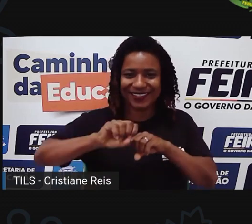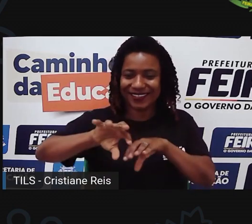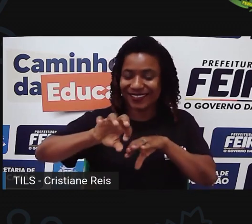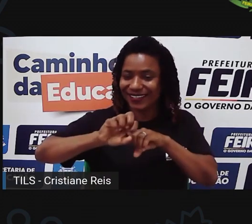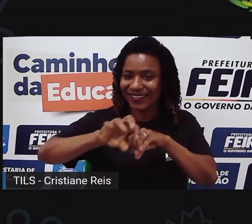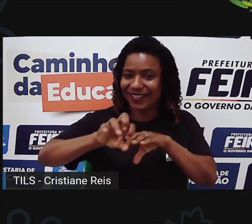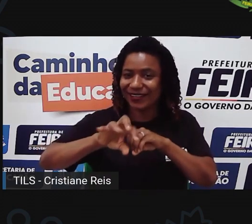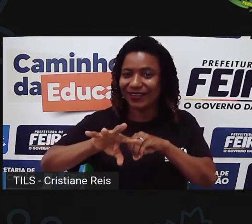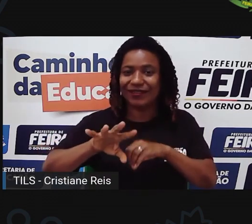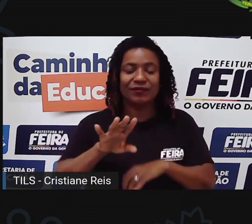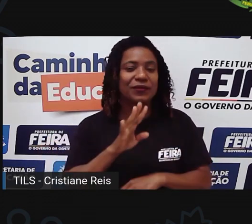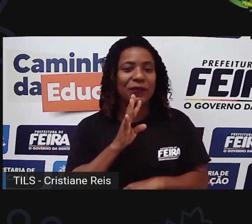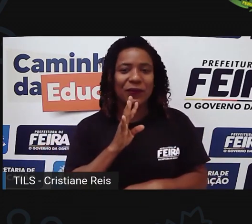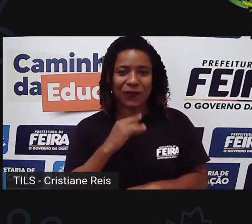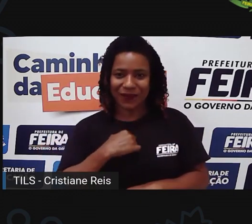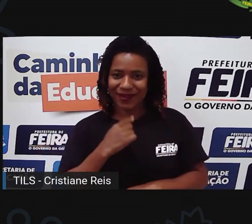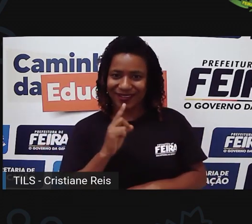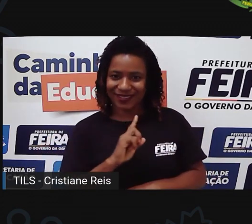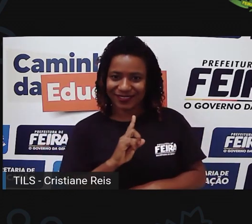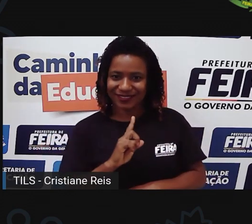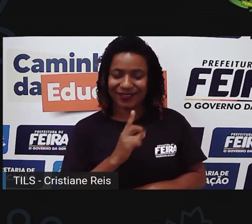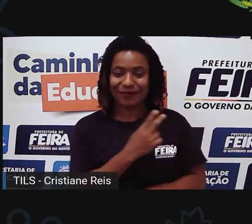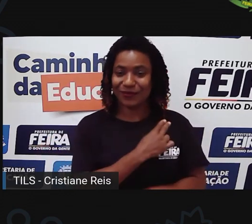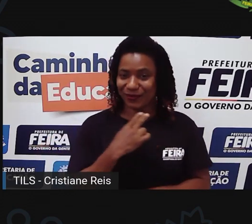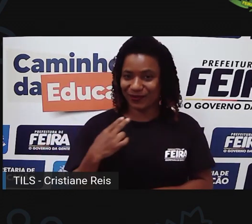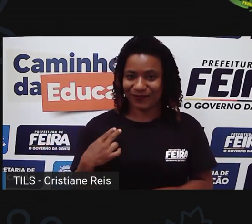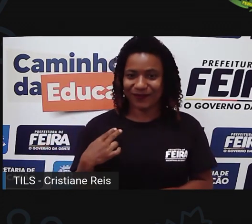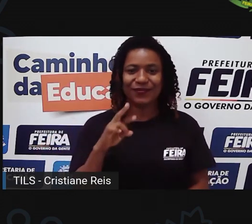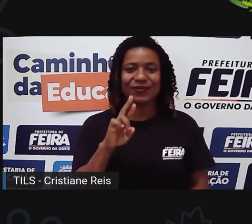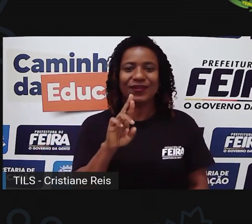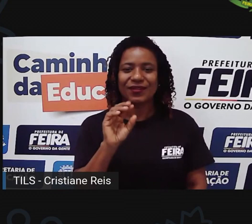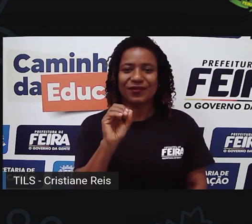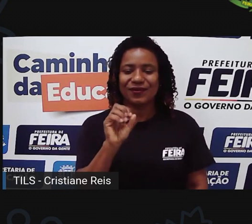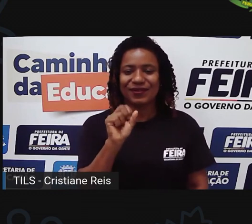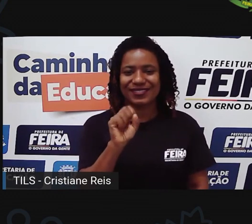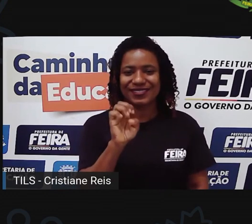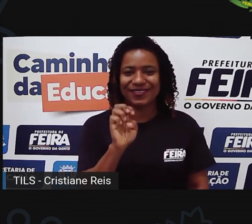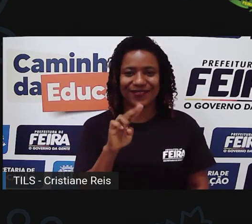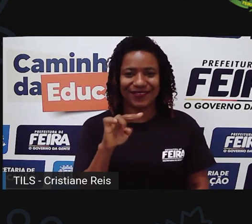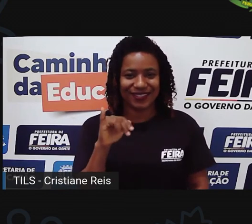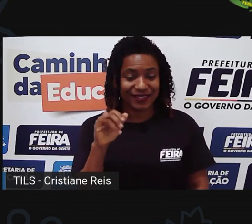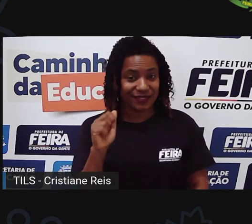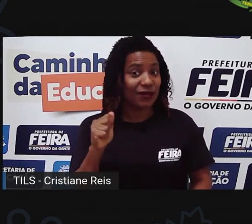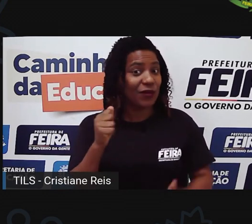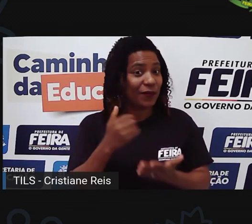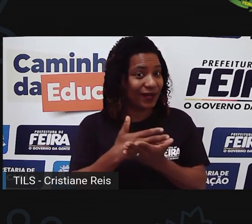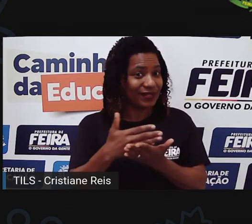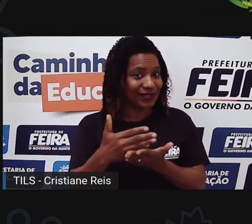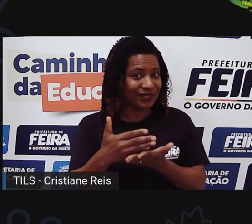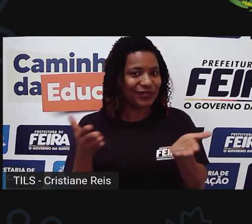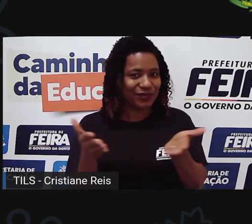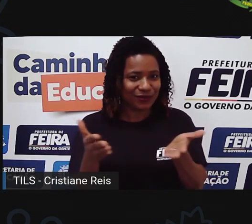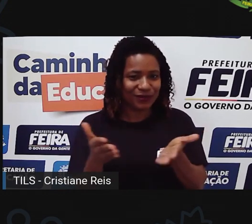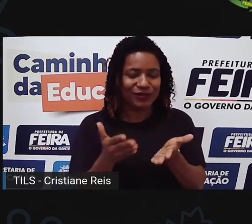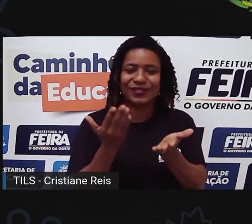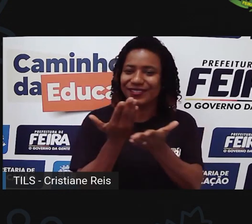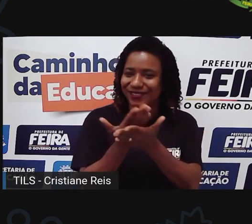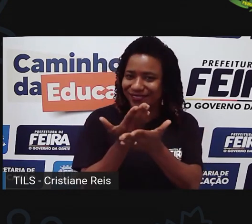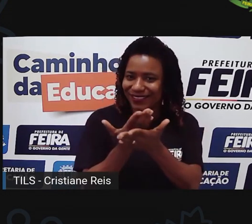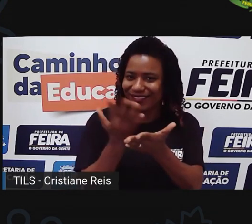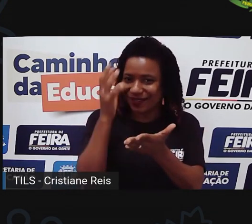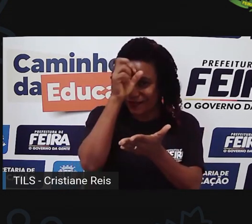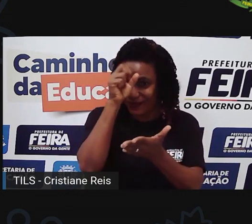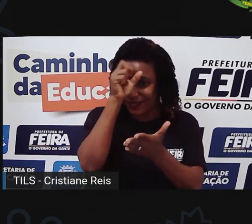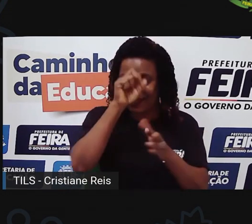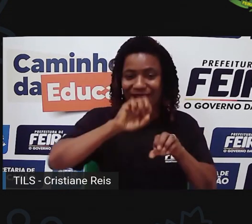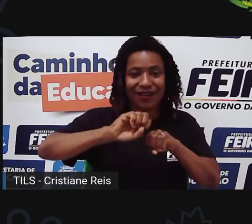que não me conhecem, sou a professora Rosivânia. A partir de hoje, nós vamos estar tendo aqui aulas de geografia. Essa é nossa